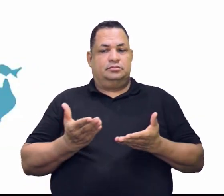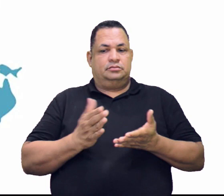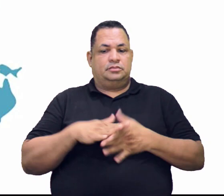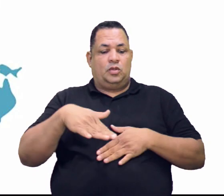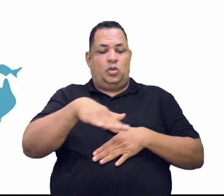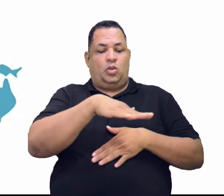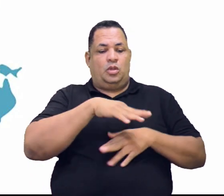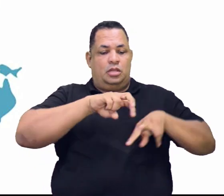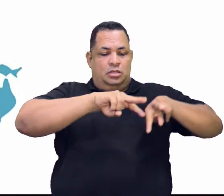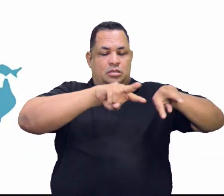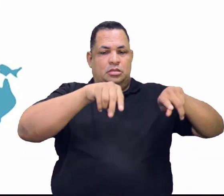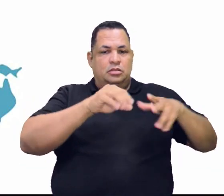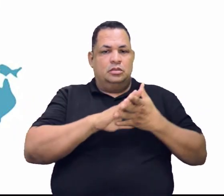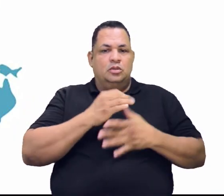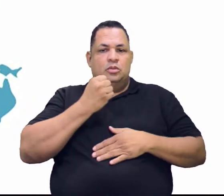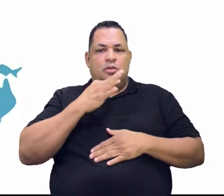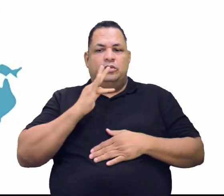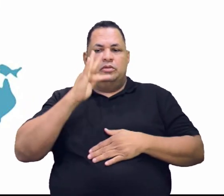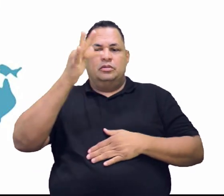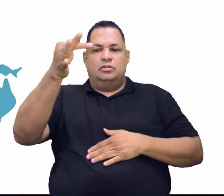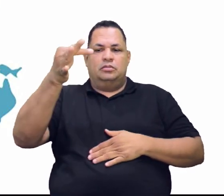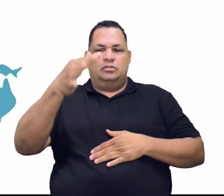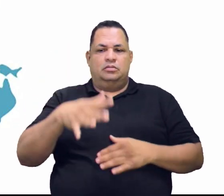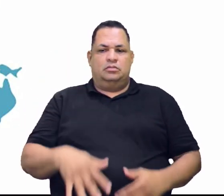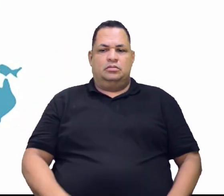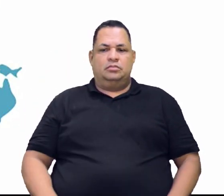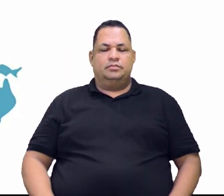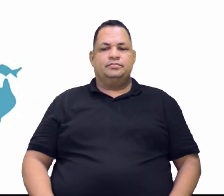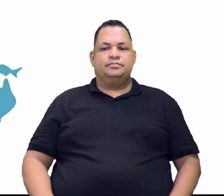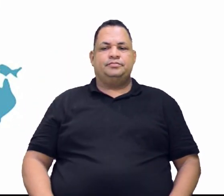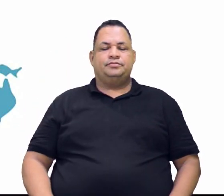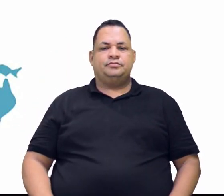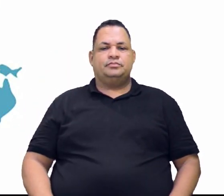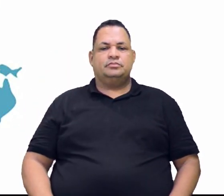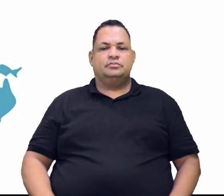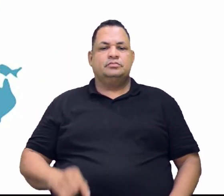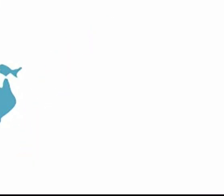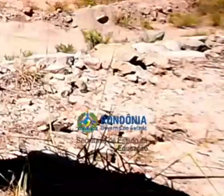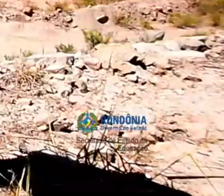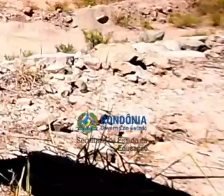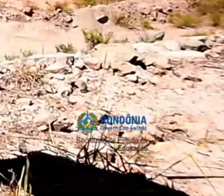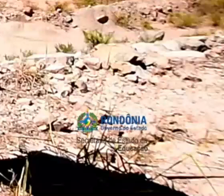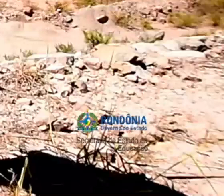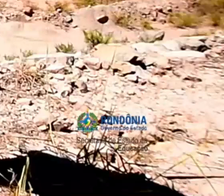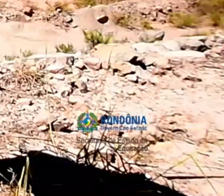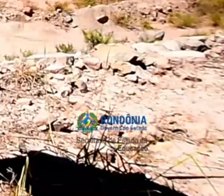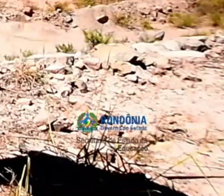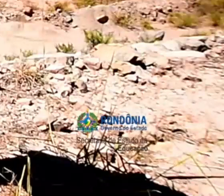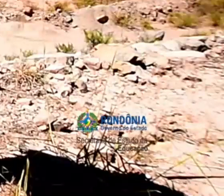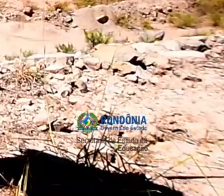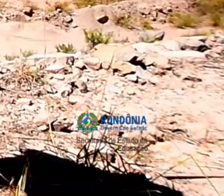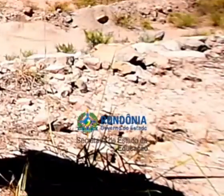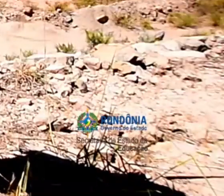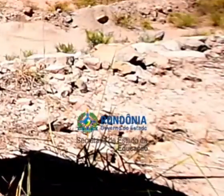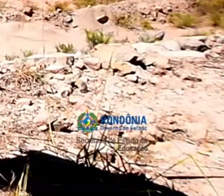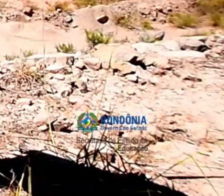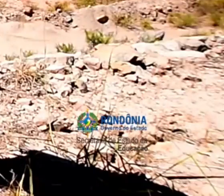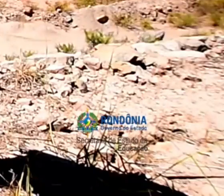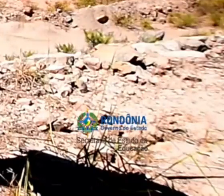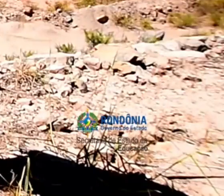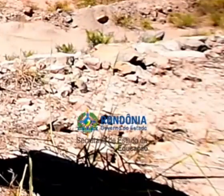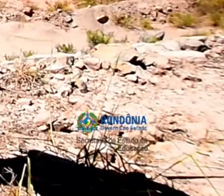Garipo do Bom Futuro é um documentário que vocês vão assistir agora. Bate o play aí. Em pleno ano de